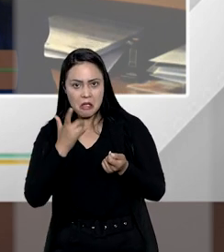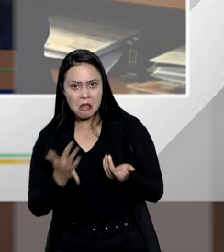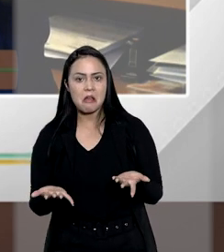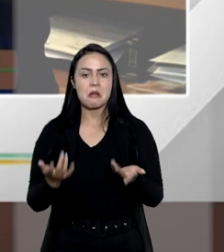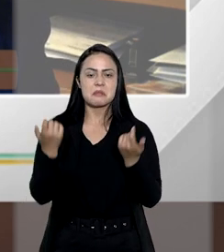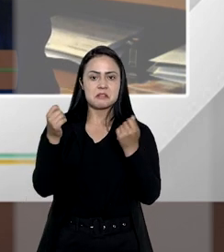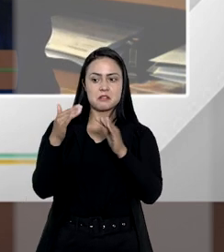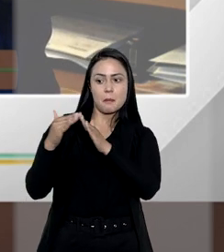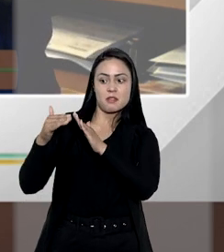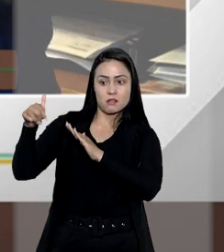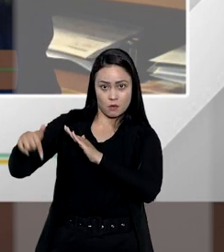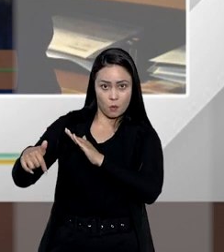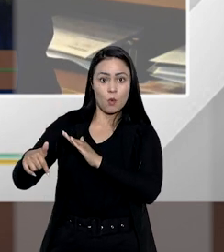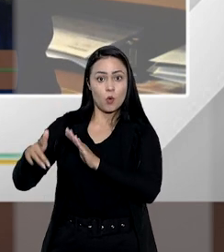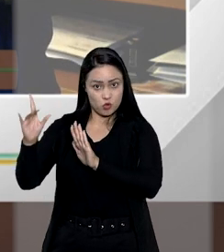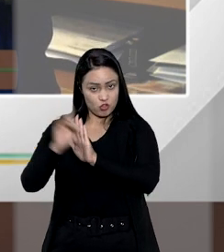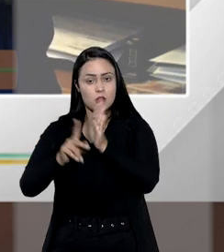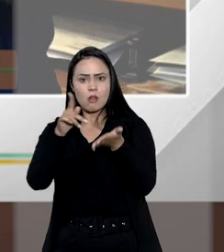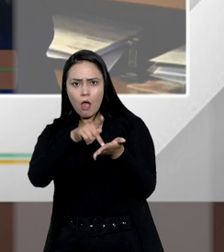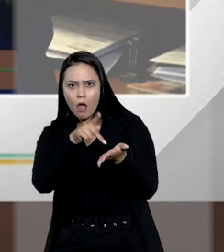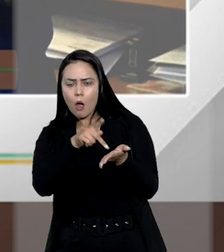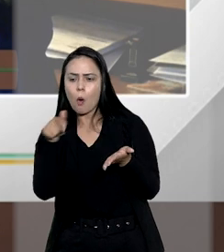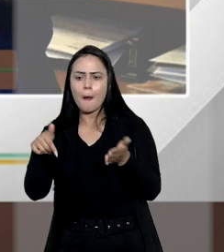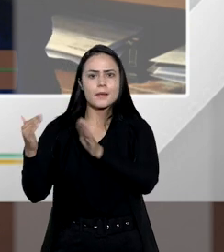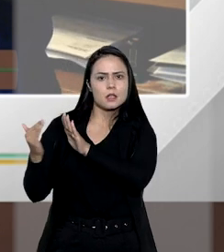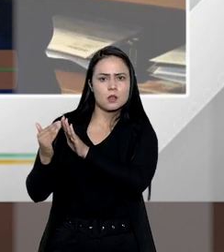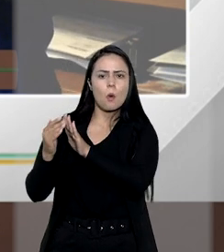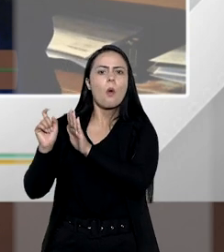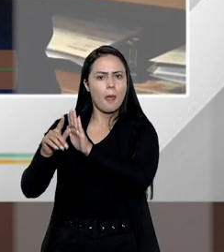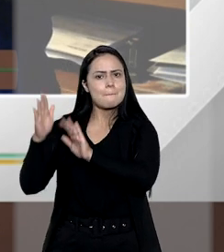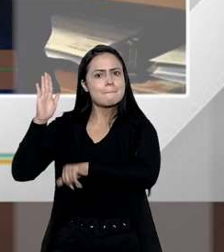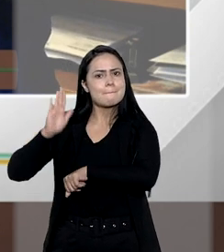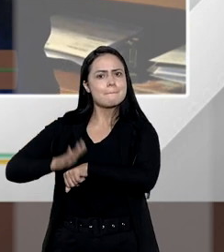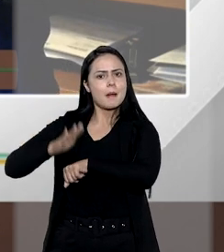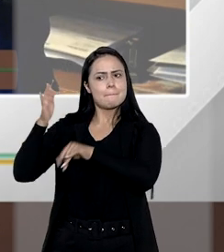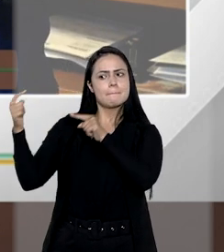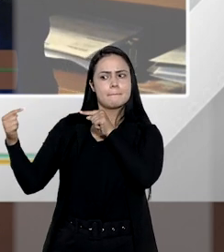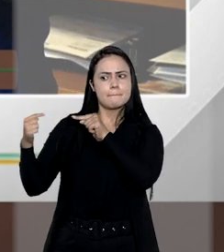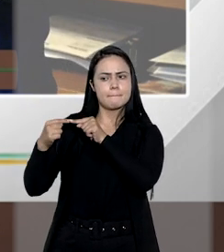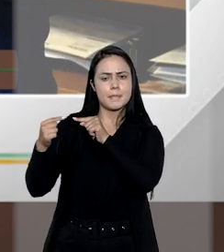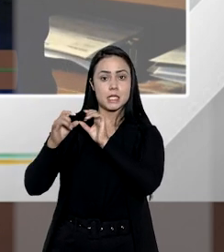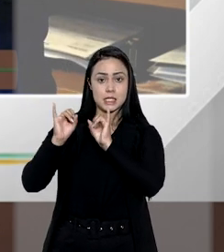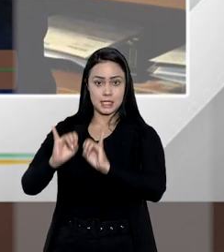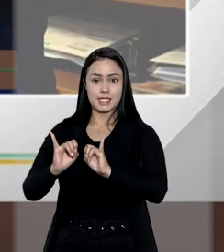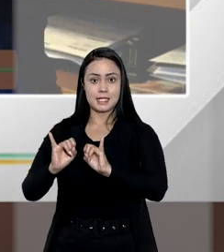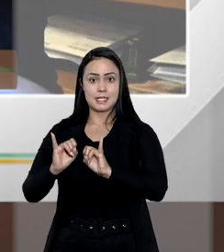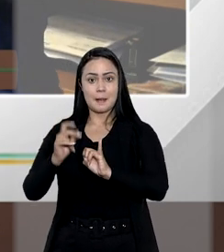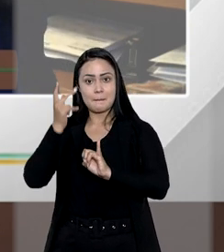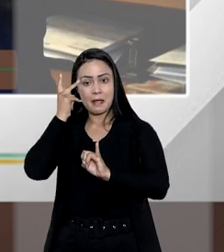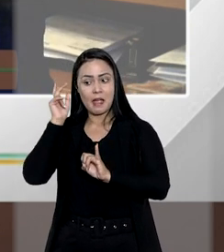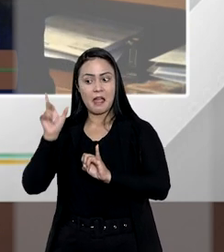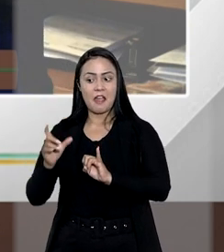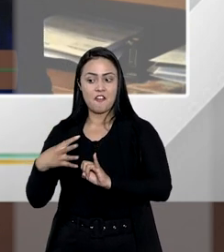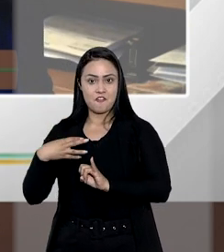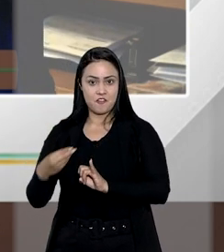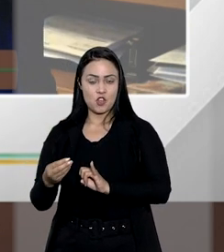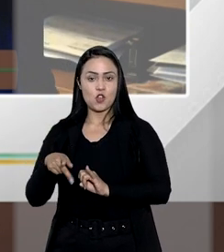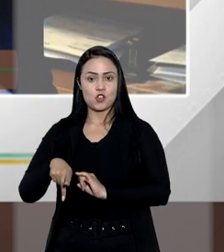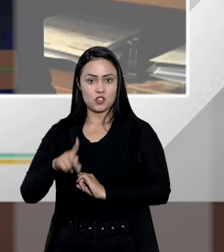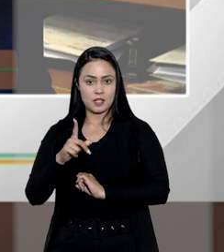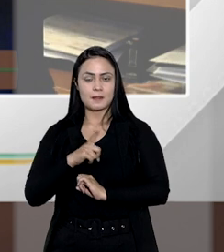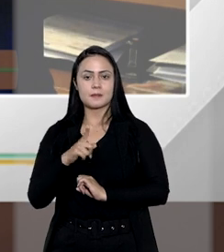habitação será que o direito real de habitação não seria muito mais pertinente se fosse para que esses filhos